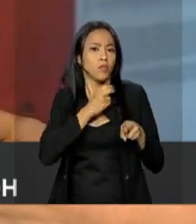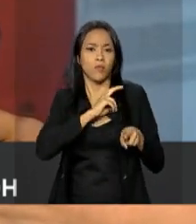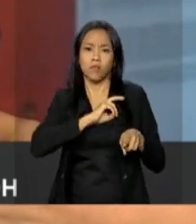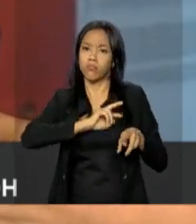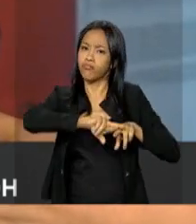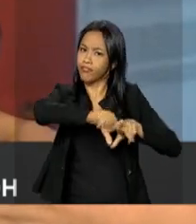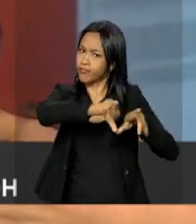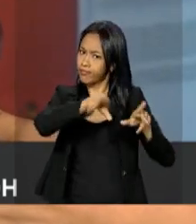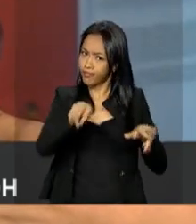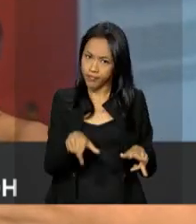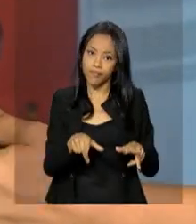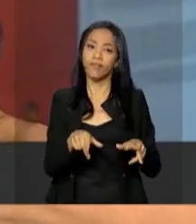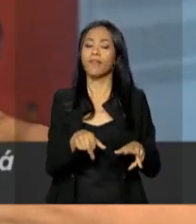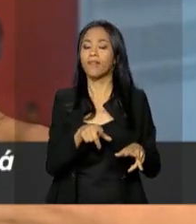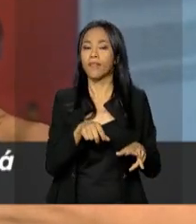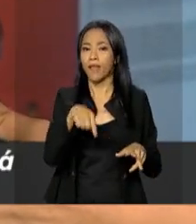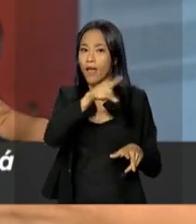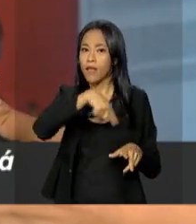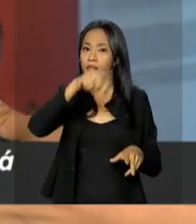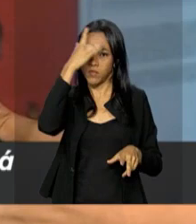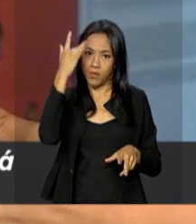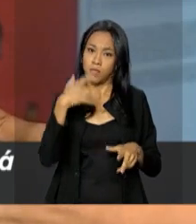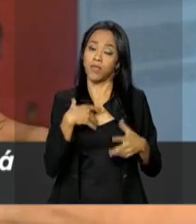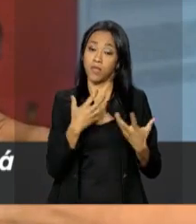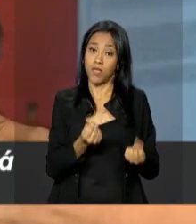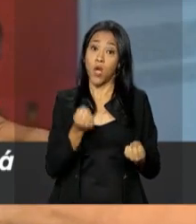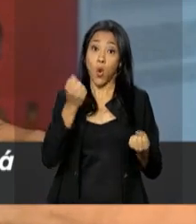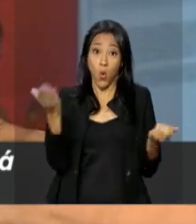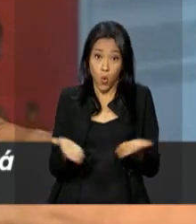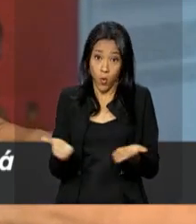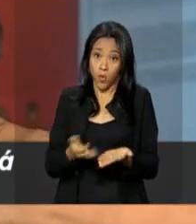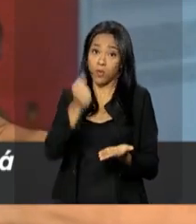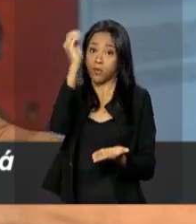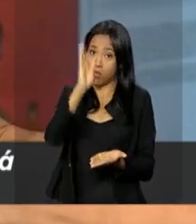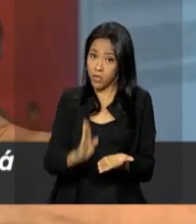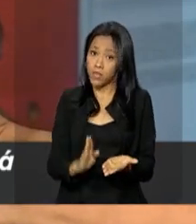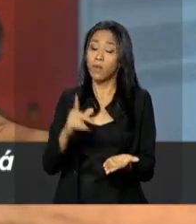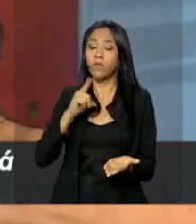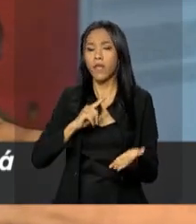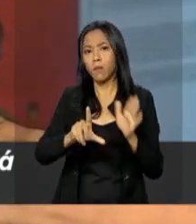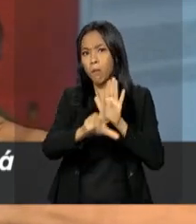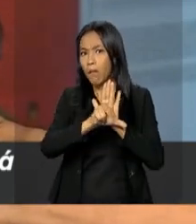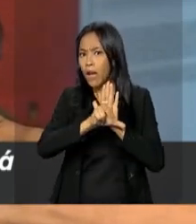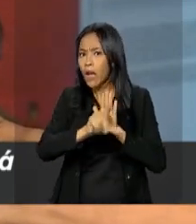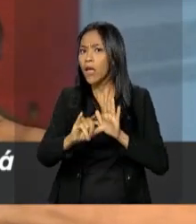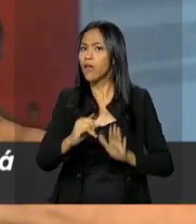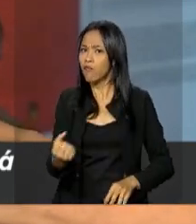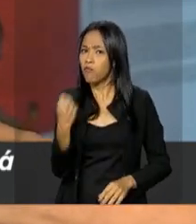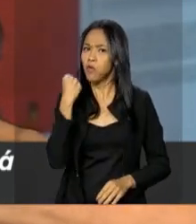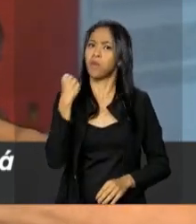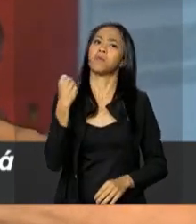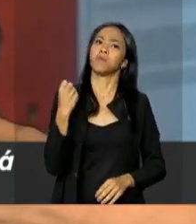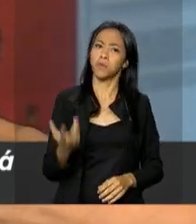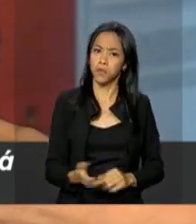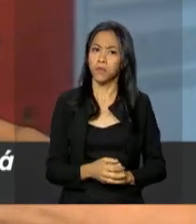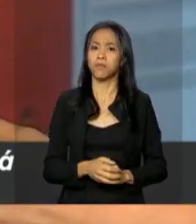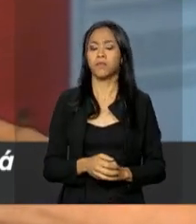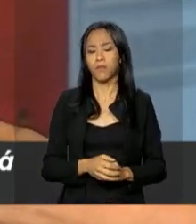tudo isso. O Brasil, hoje, tem uma legislação muito forte, a Lei Brasileira da Inclusão.